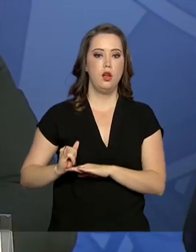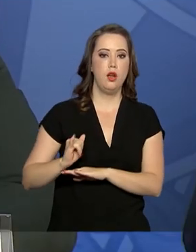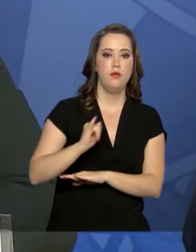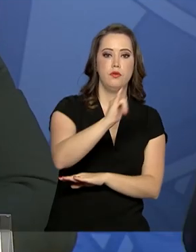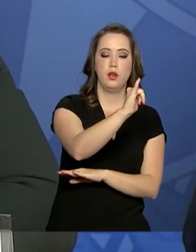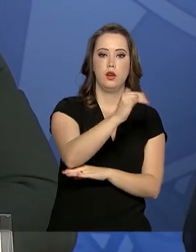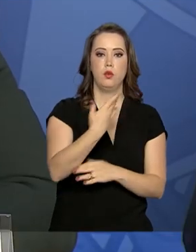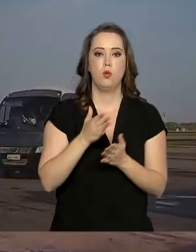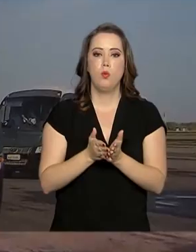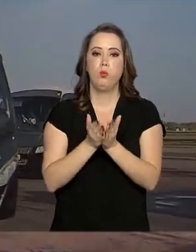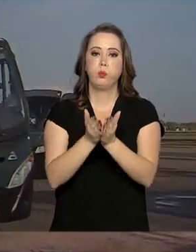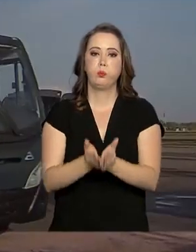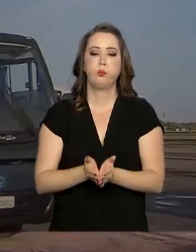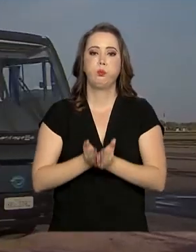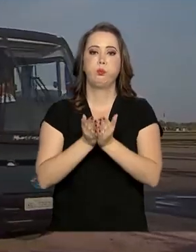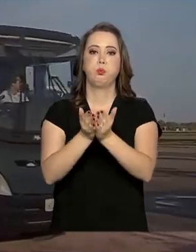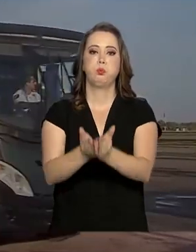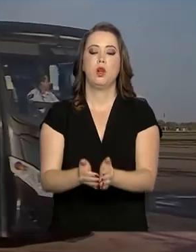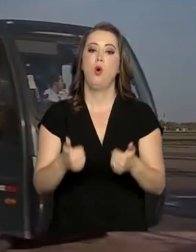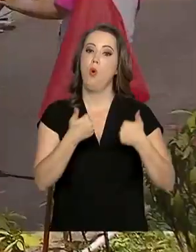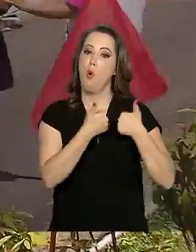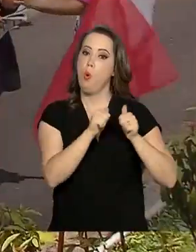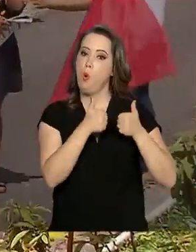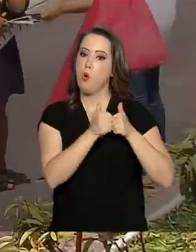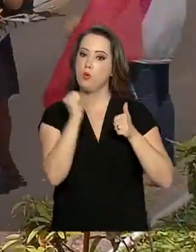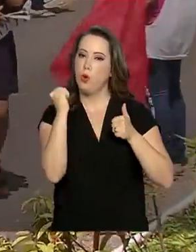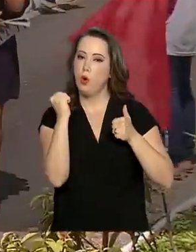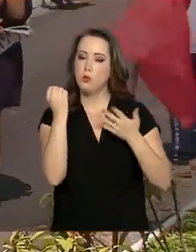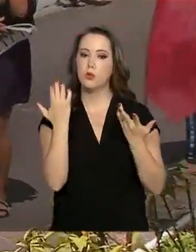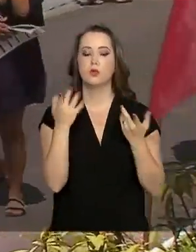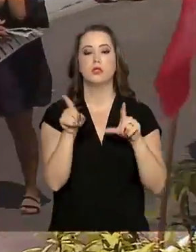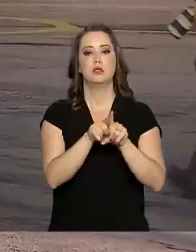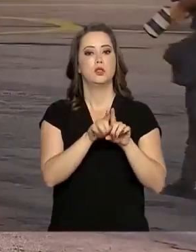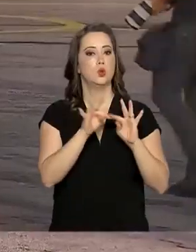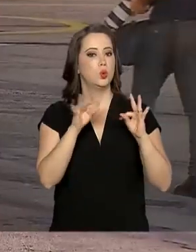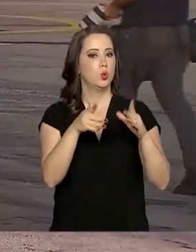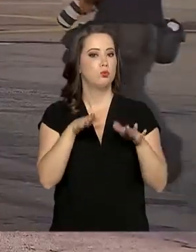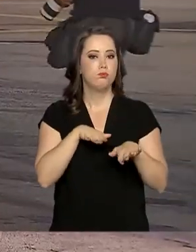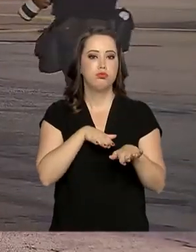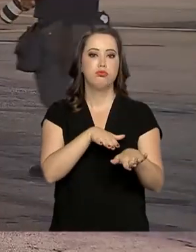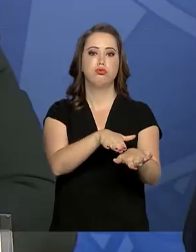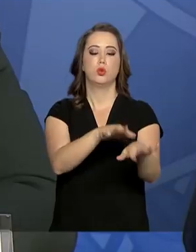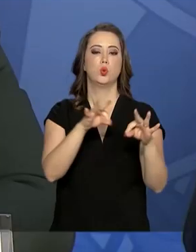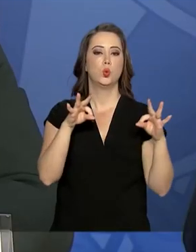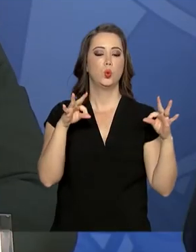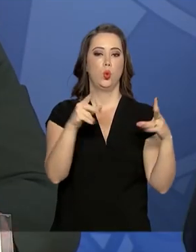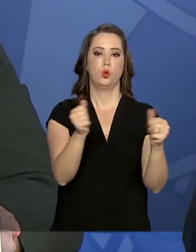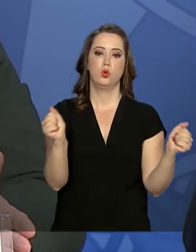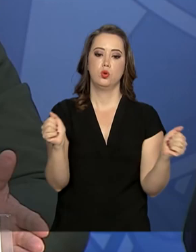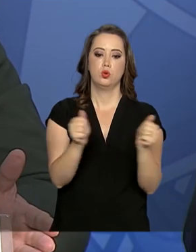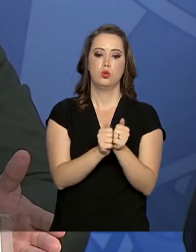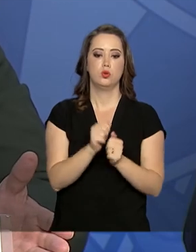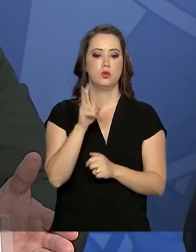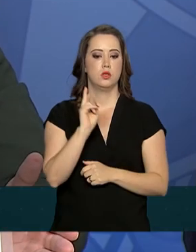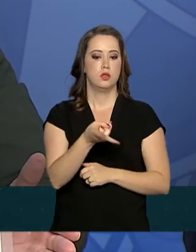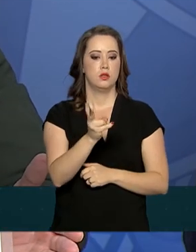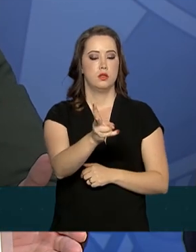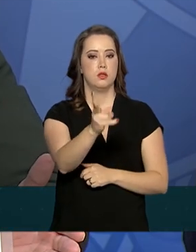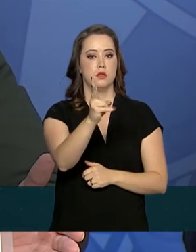Avião, barco, ônibus, terrestre, todo esse conjunto sempre